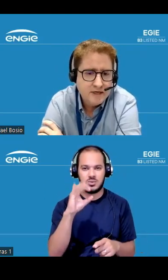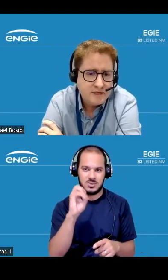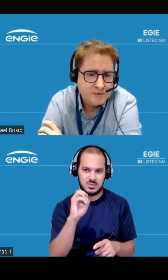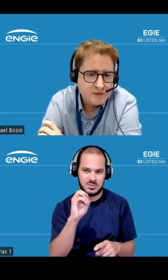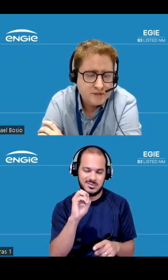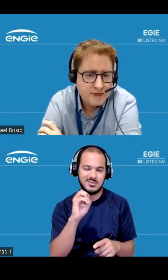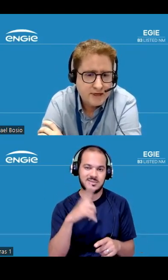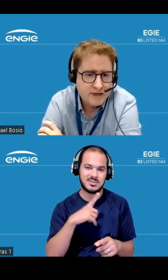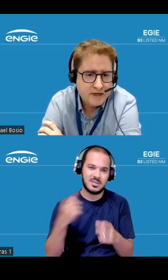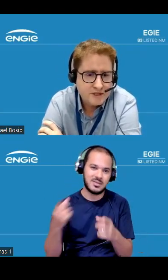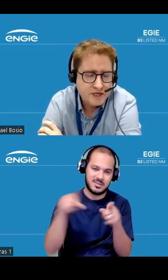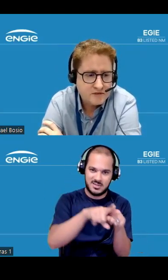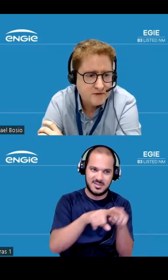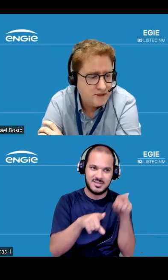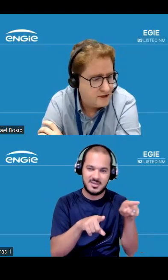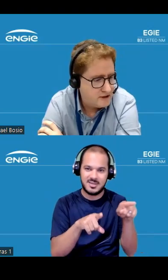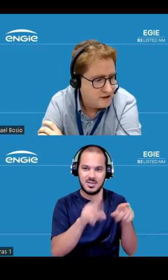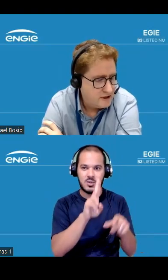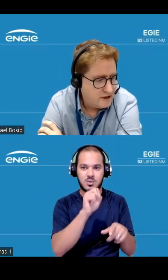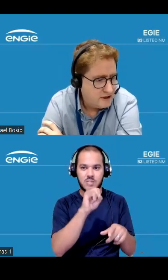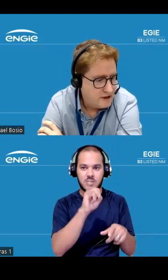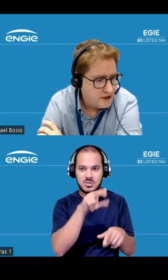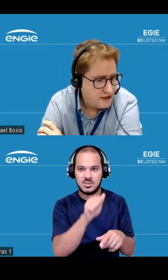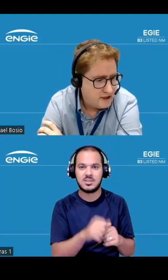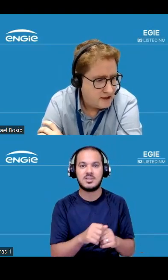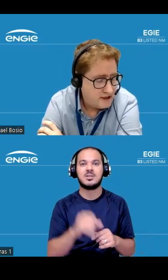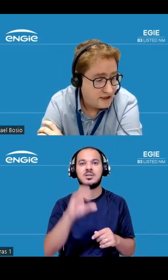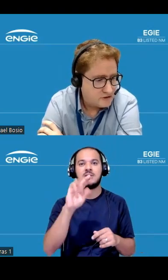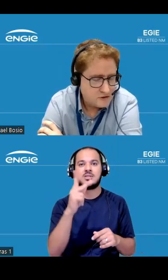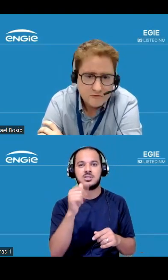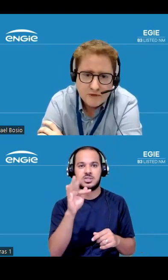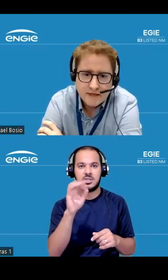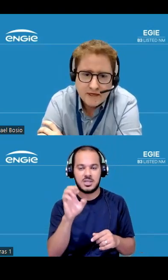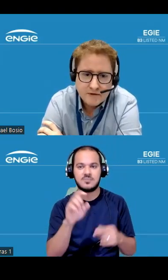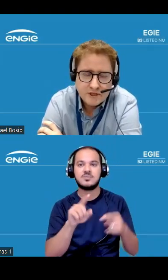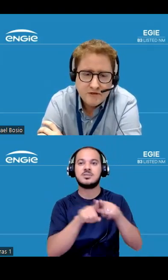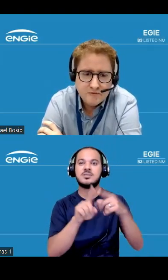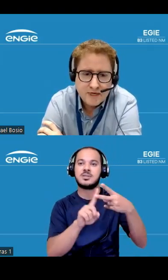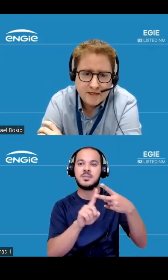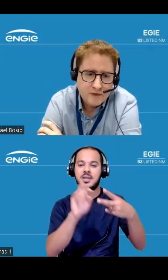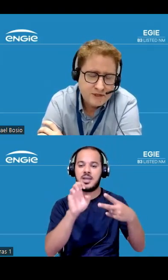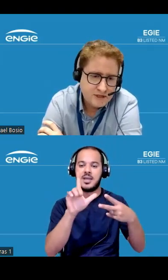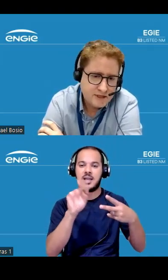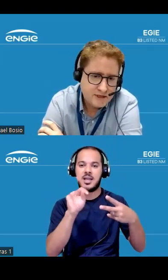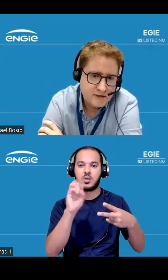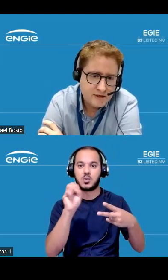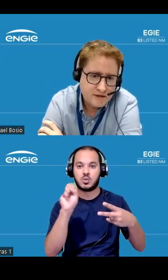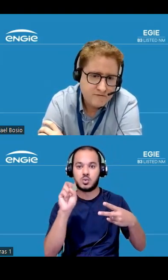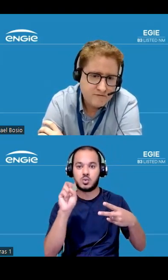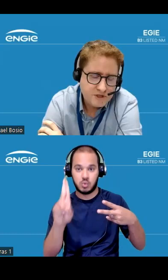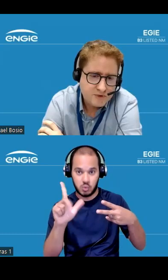ali da posição que Chesf e EletroSul tem no ativo cada uma tinha